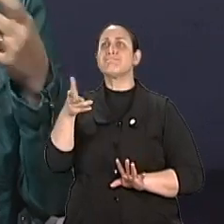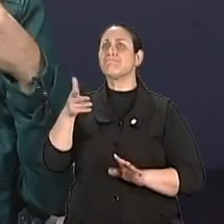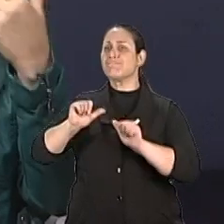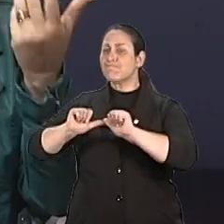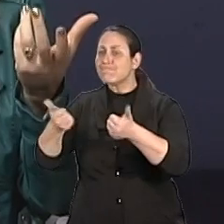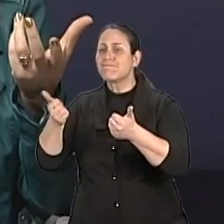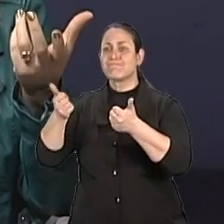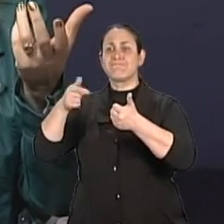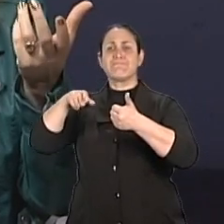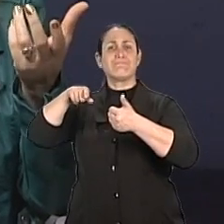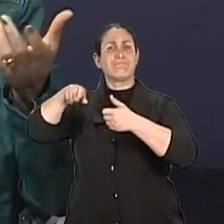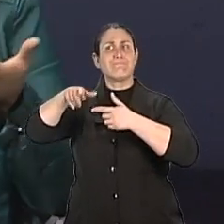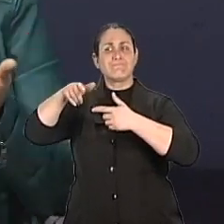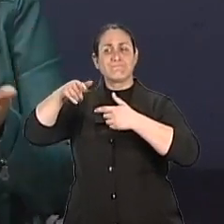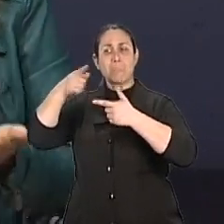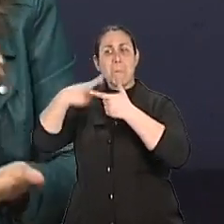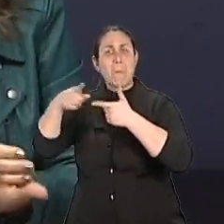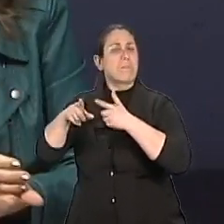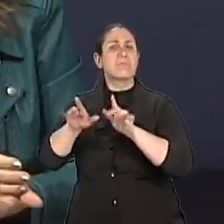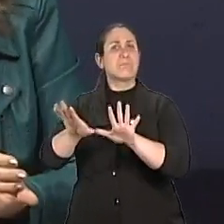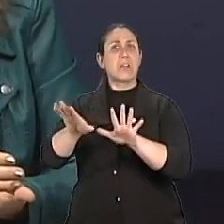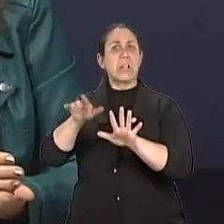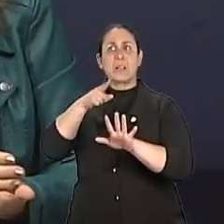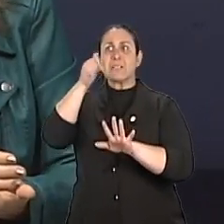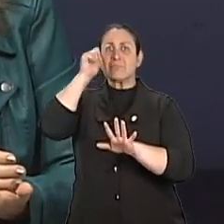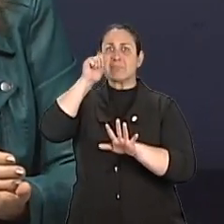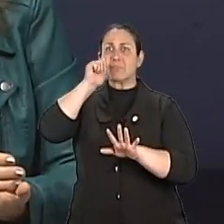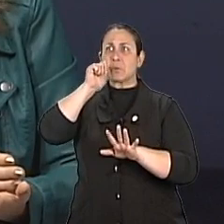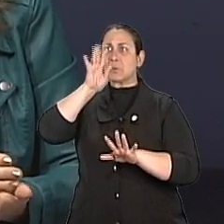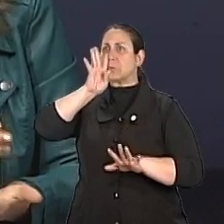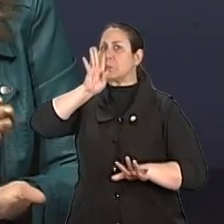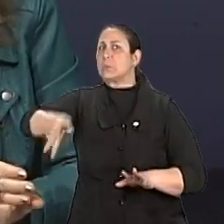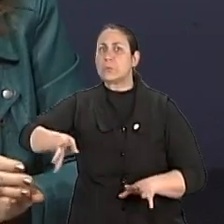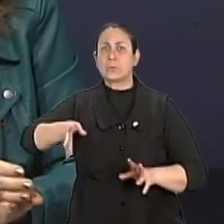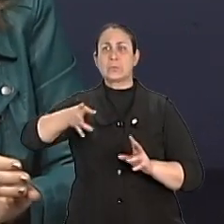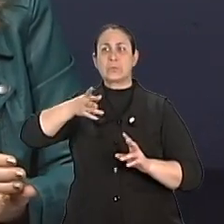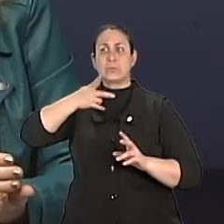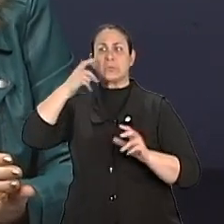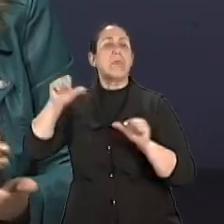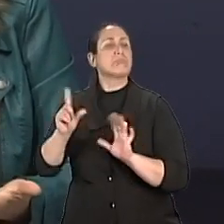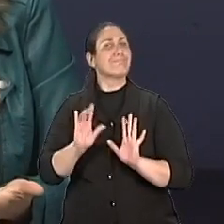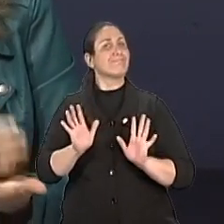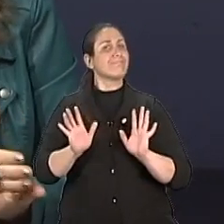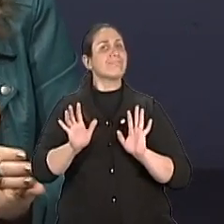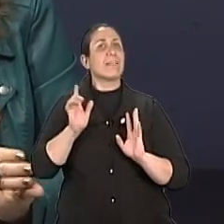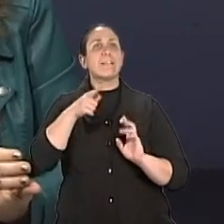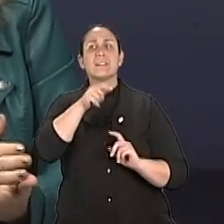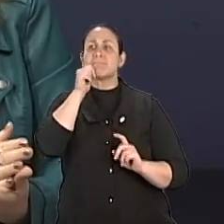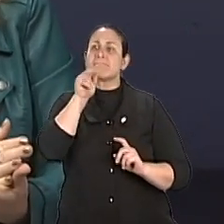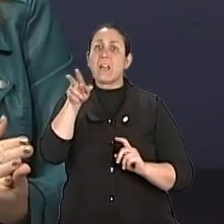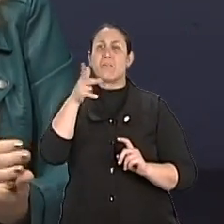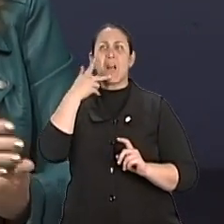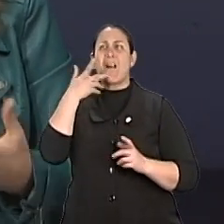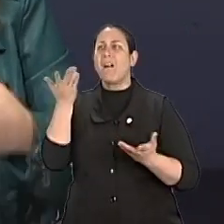esse movimento, não como algo tão, assim, tão rígido, né? perfeito. Como uma perda tão